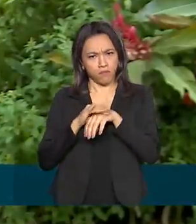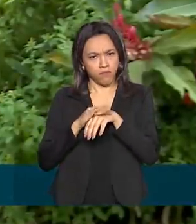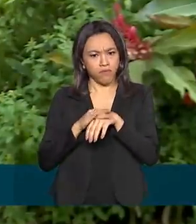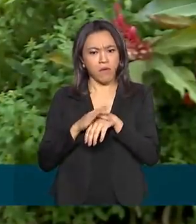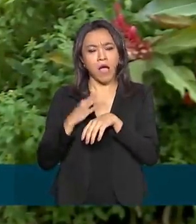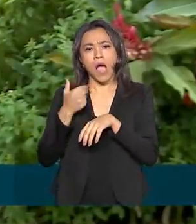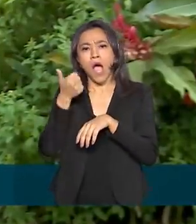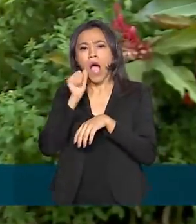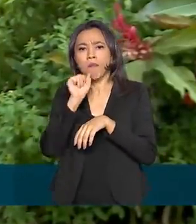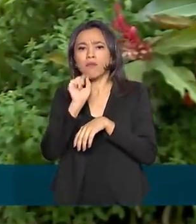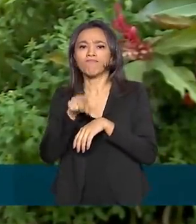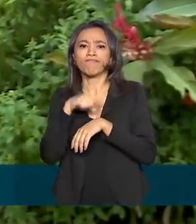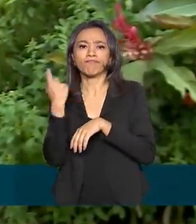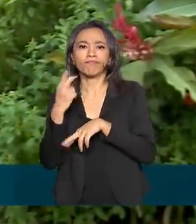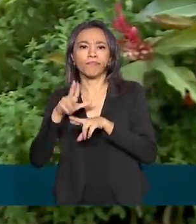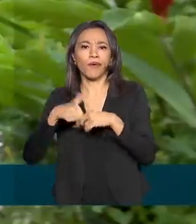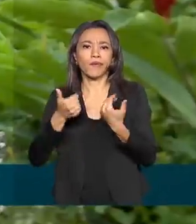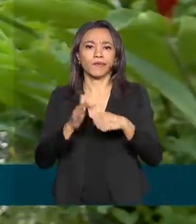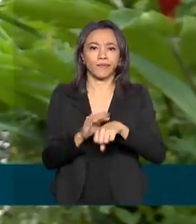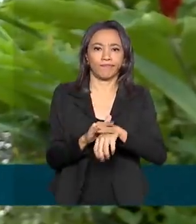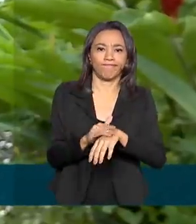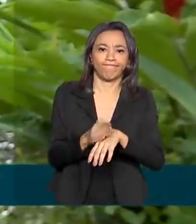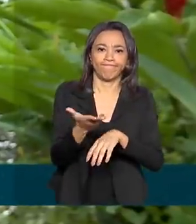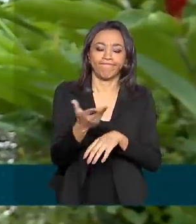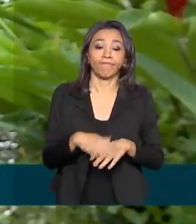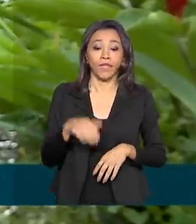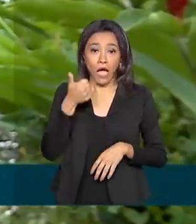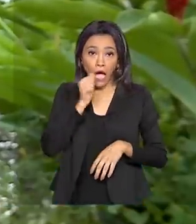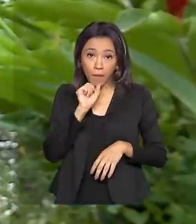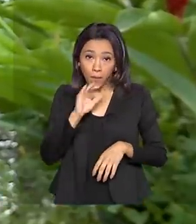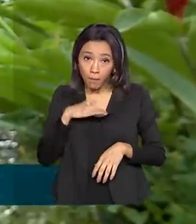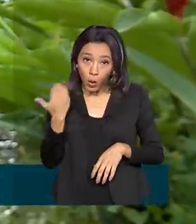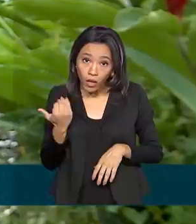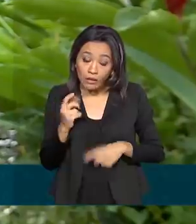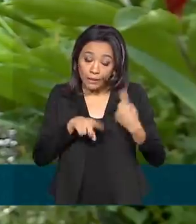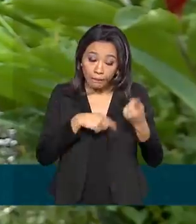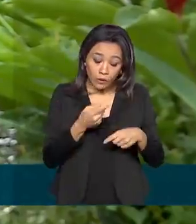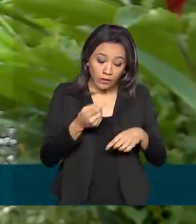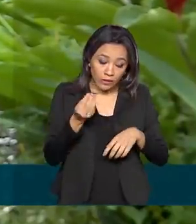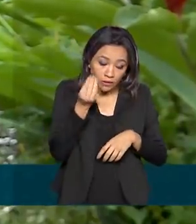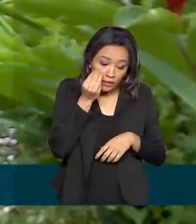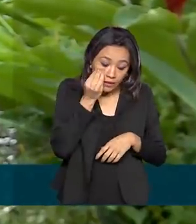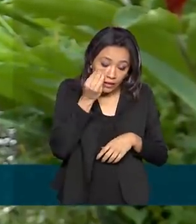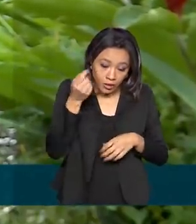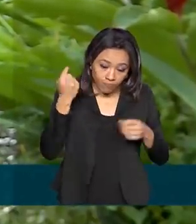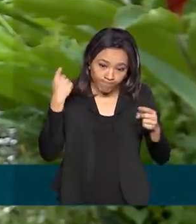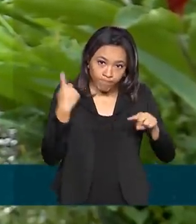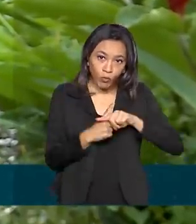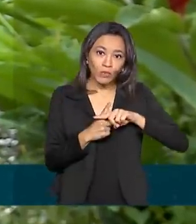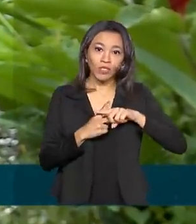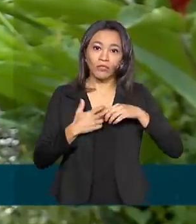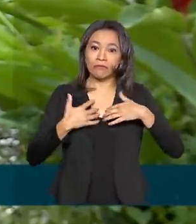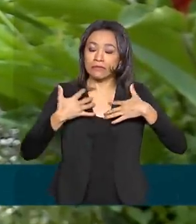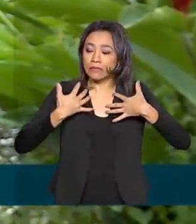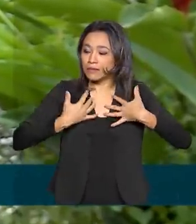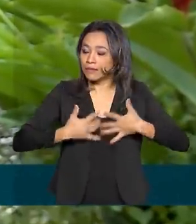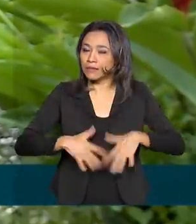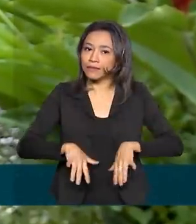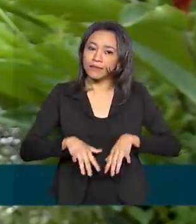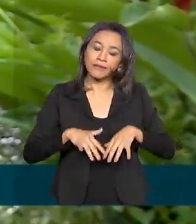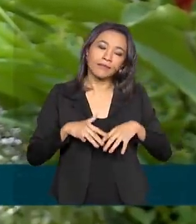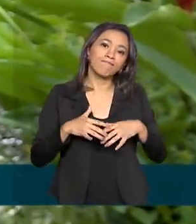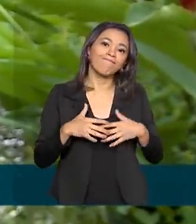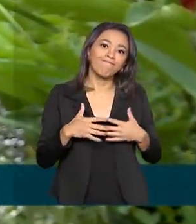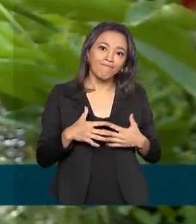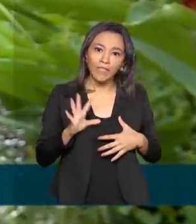perdeu a mãe por causa da doença. Depois que ela faleceu, a fez o teste e positivou. E foi